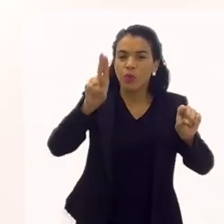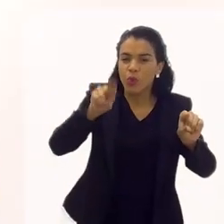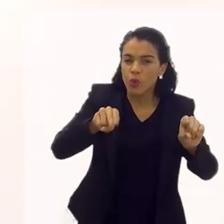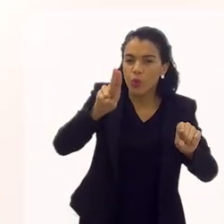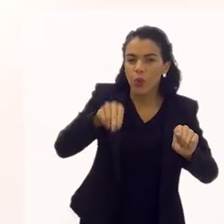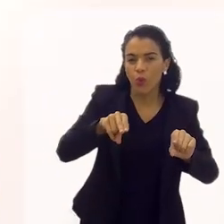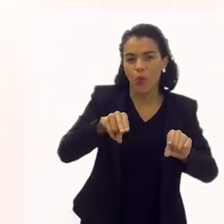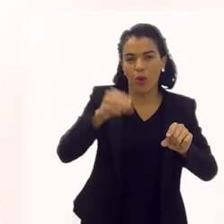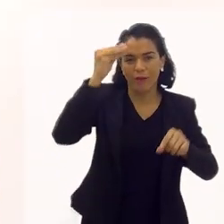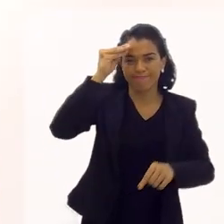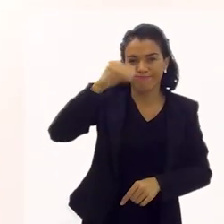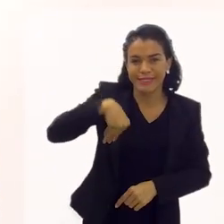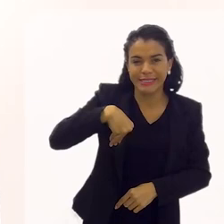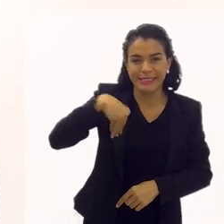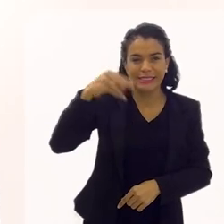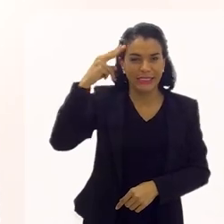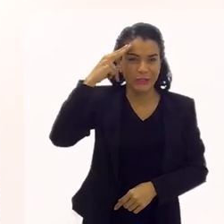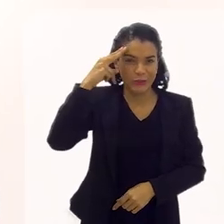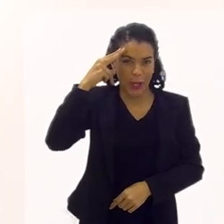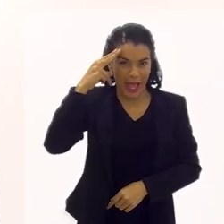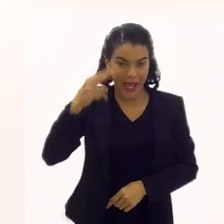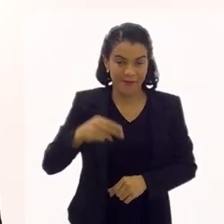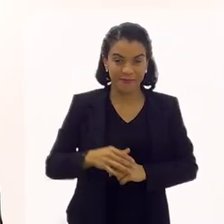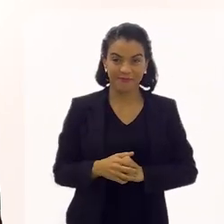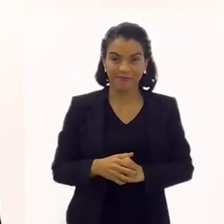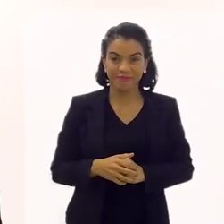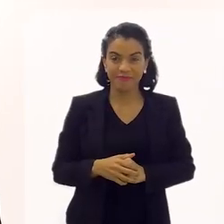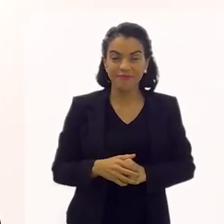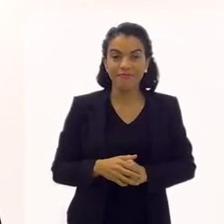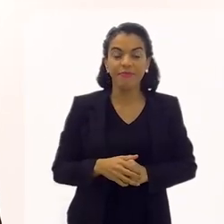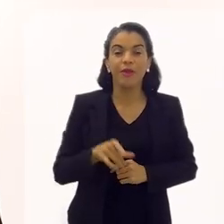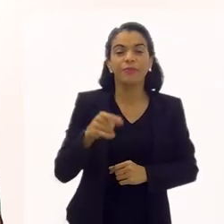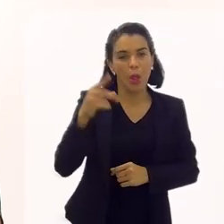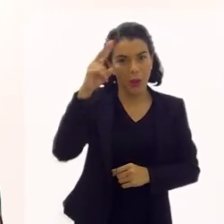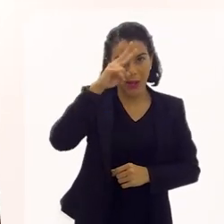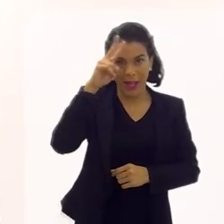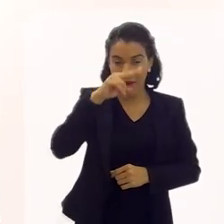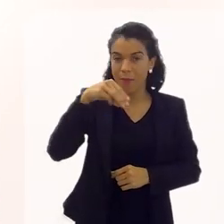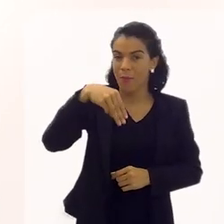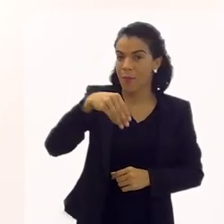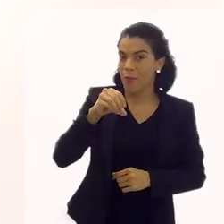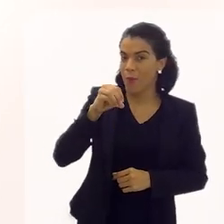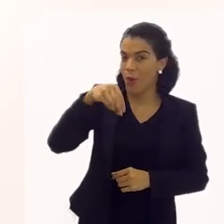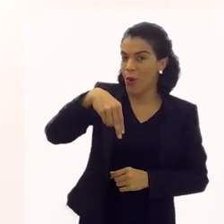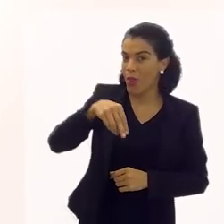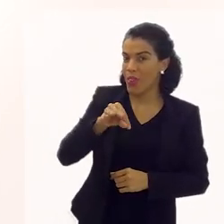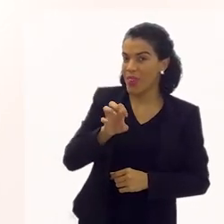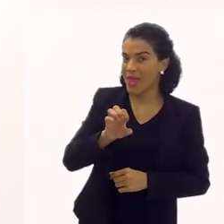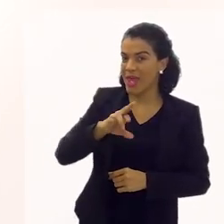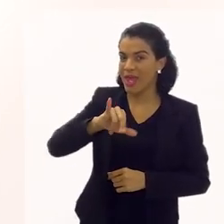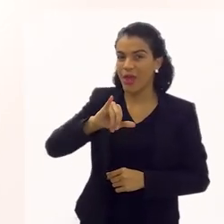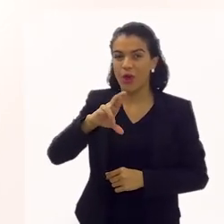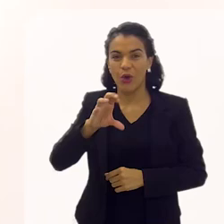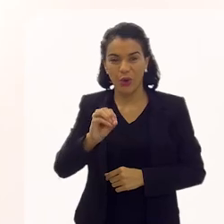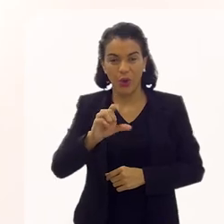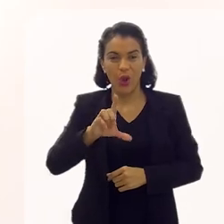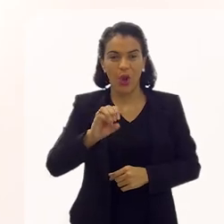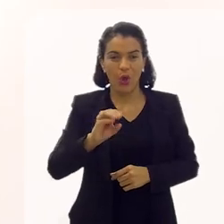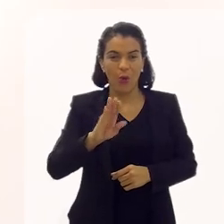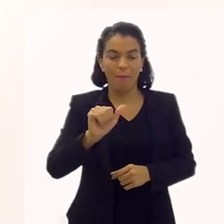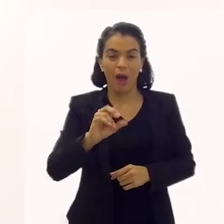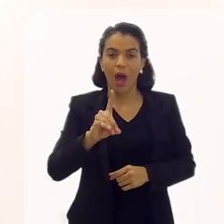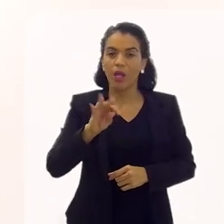deixar de sonhar. Você voa, Boa. Porque eu me lembro, gente, que com Monteiro Lobato eu voava, viajava,